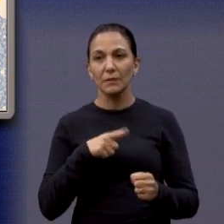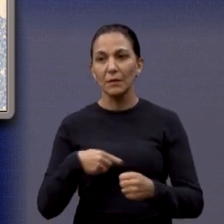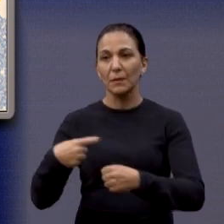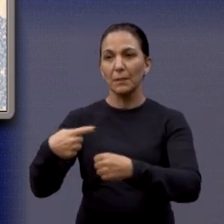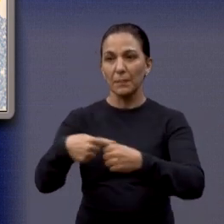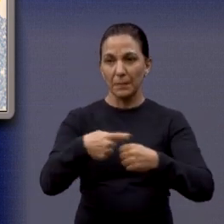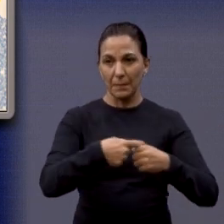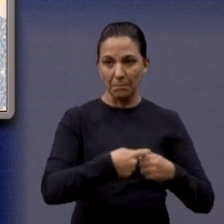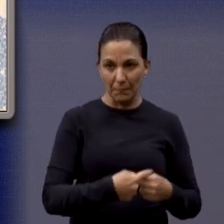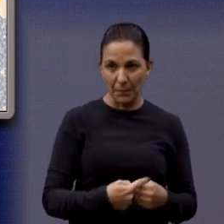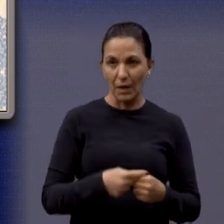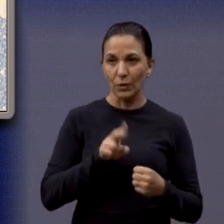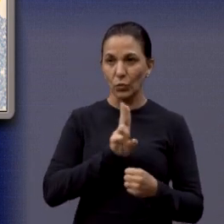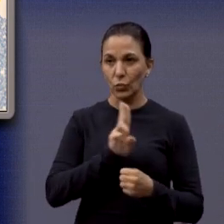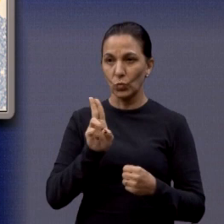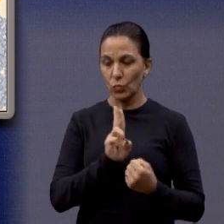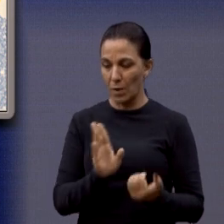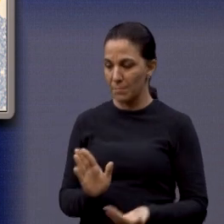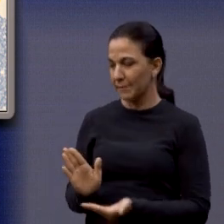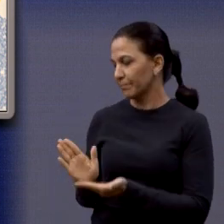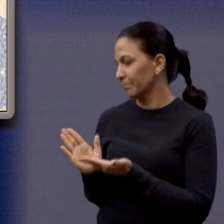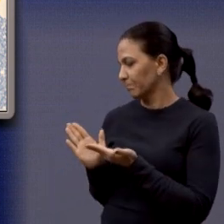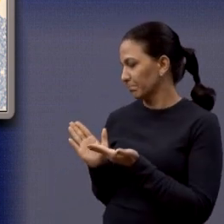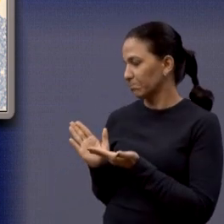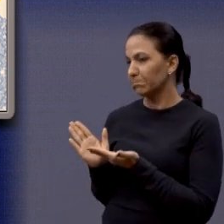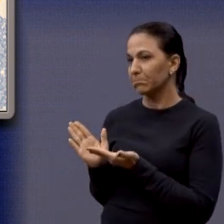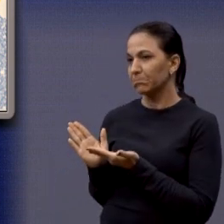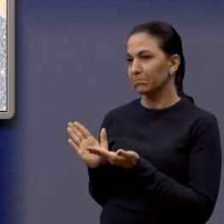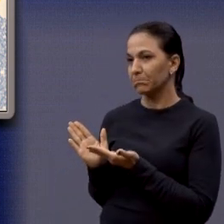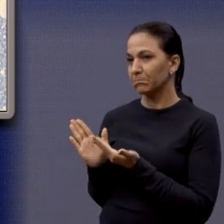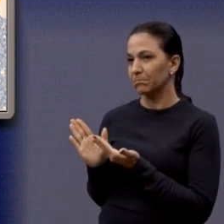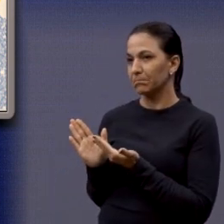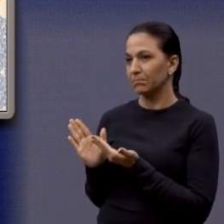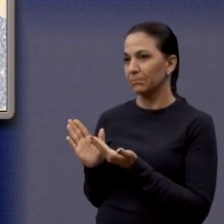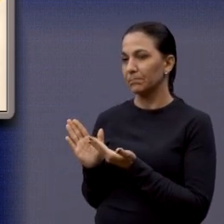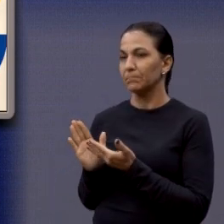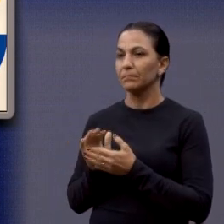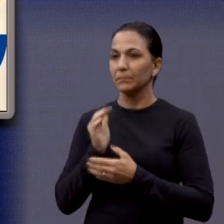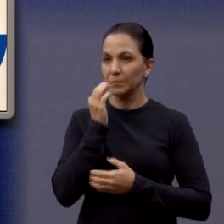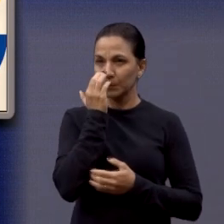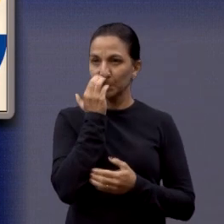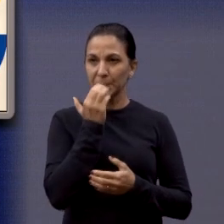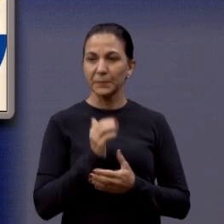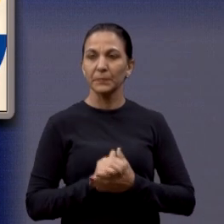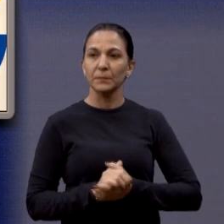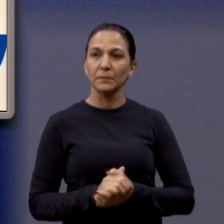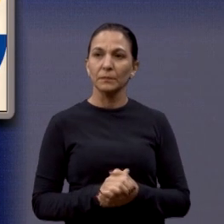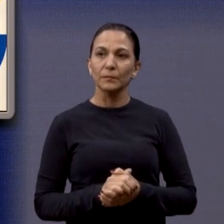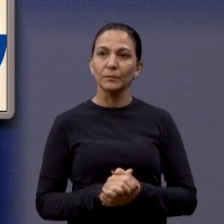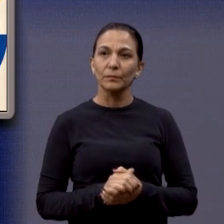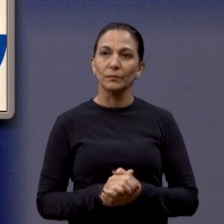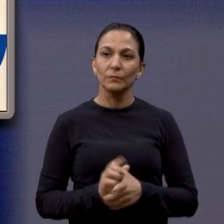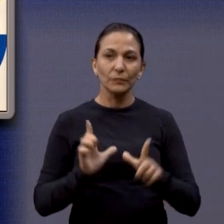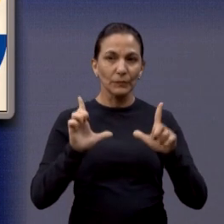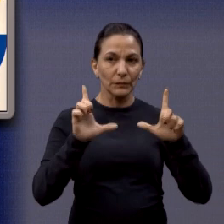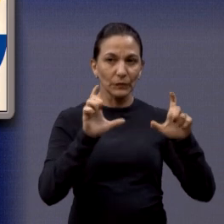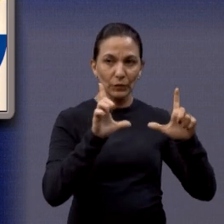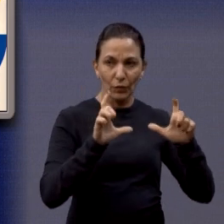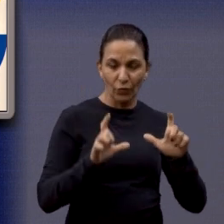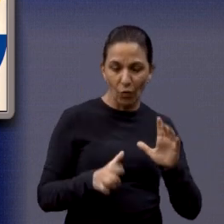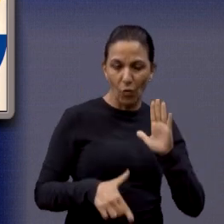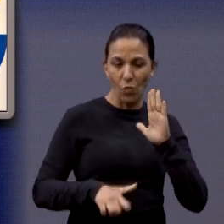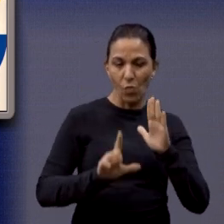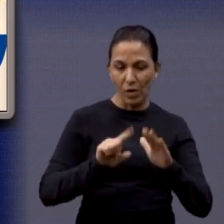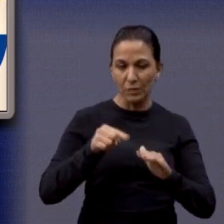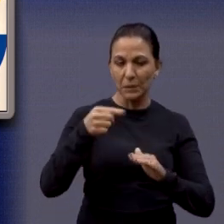Laranjeiras, Selmidei, Jardim Tangará, Desante 2, pode passar. Então, tem aí alguns antes